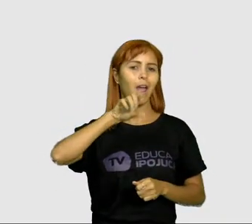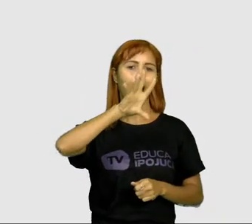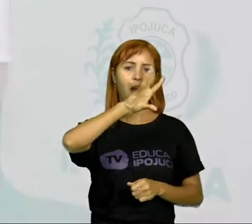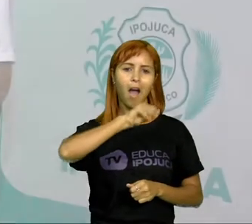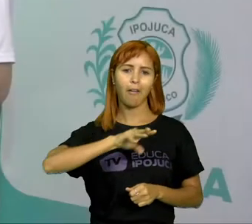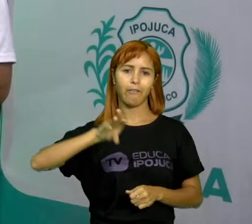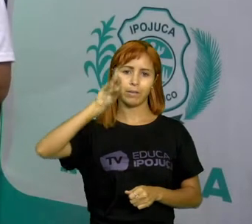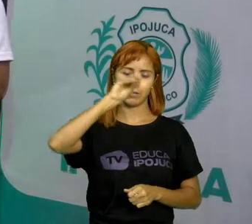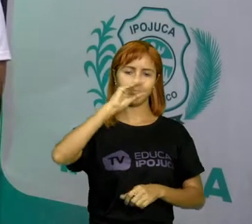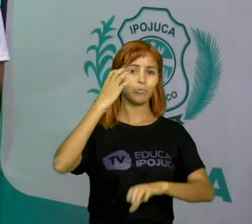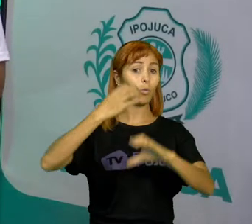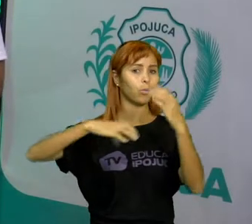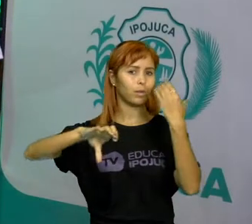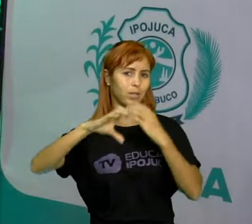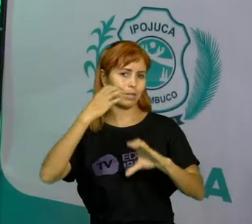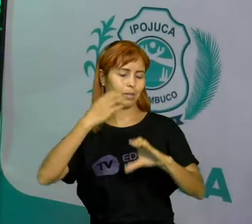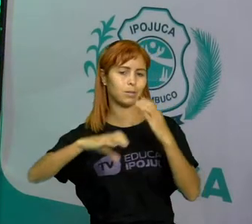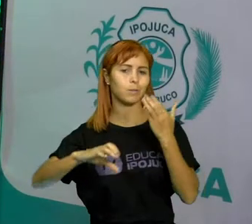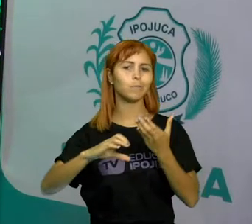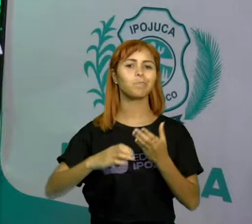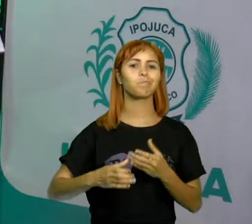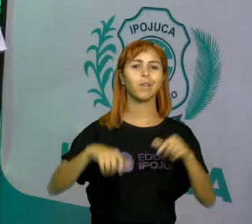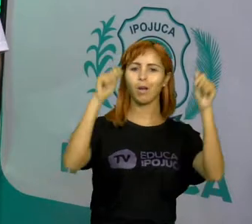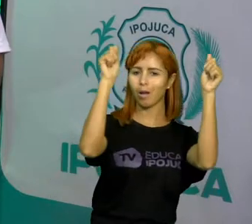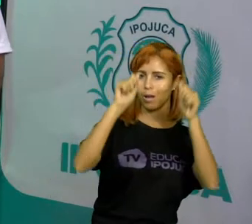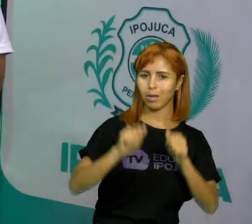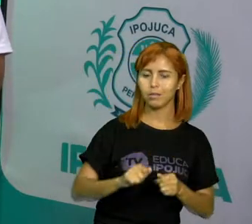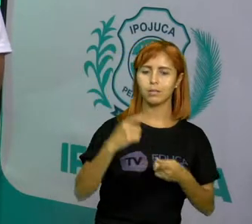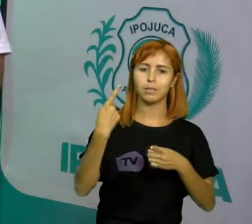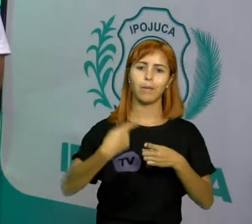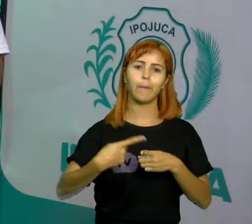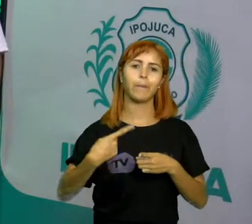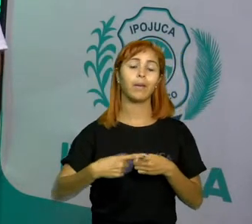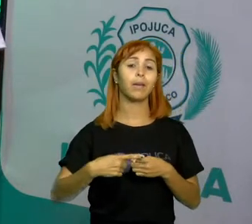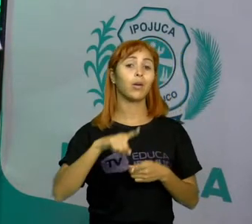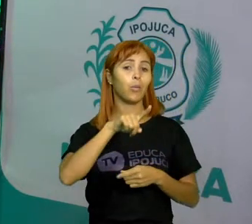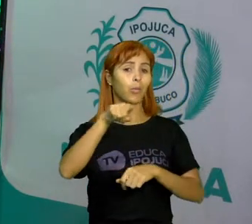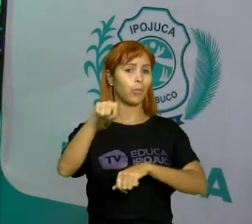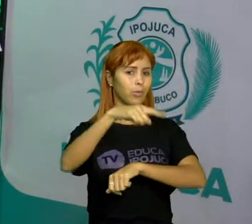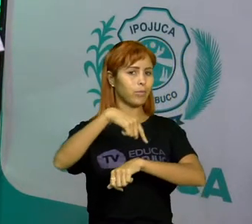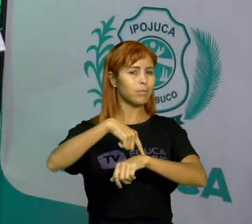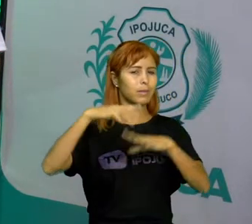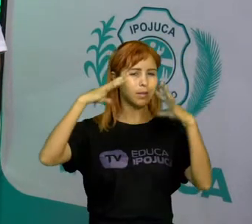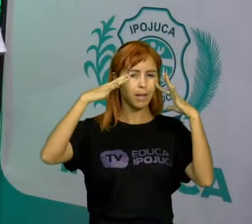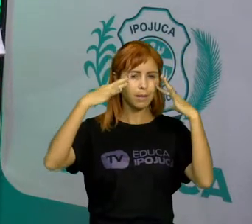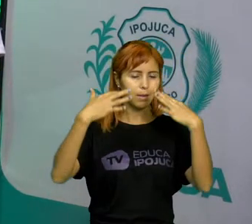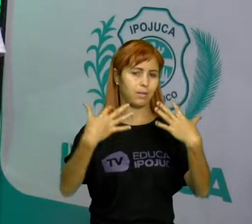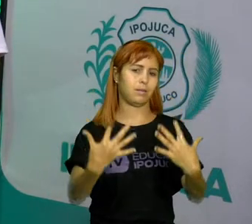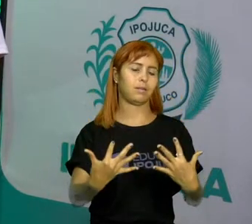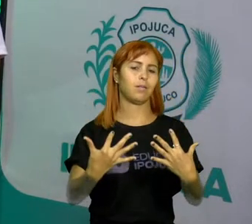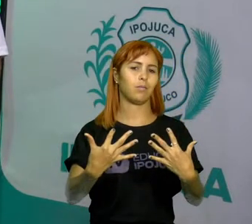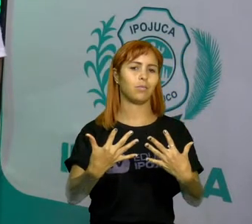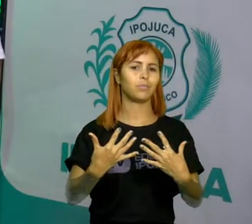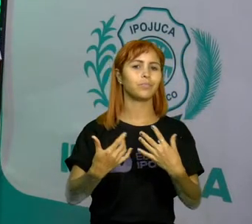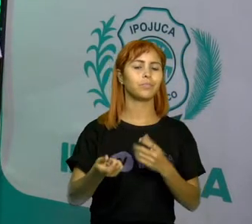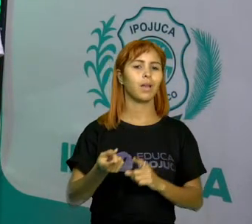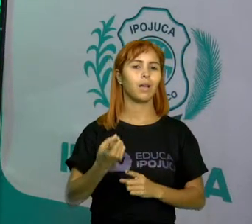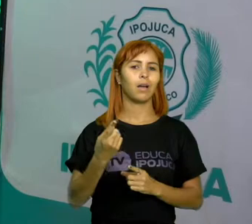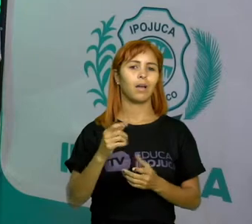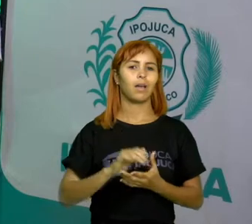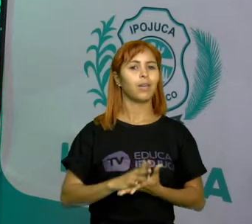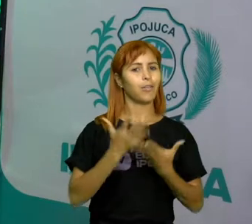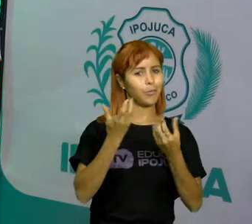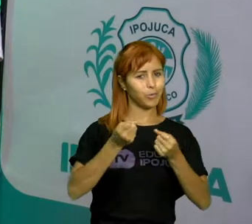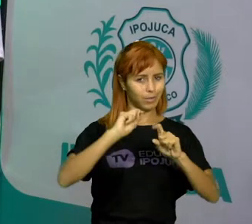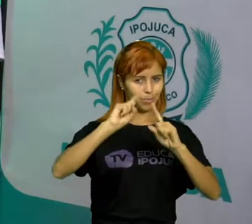processo de comunicação, ela se torna uma arte também, porque é um momento que você precisa ter atenção um ao outro. E aí